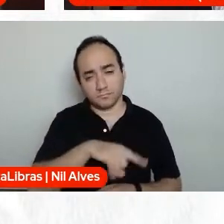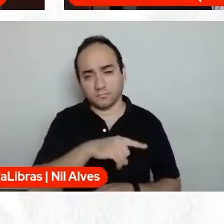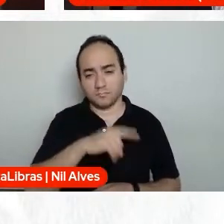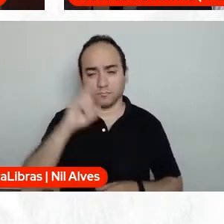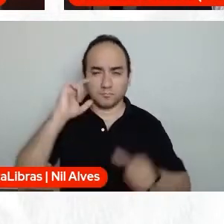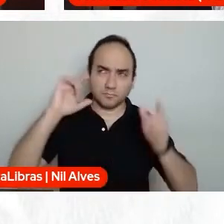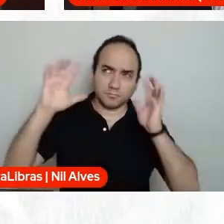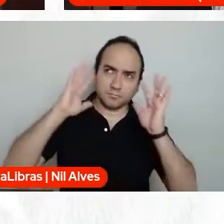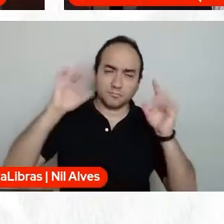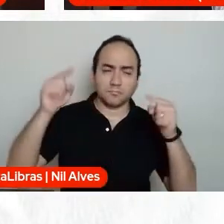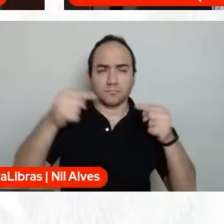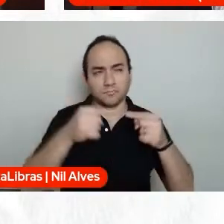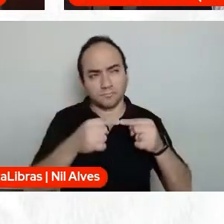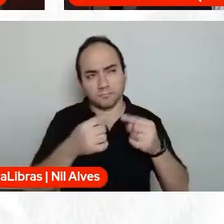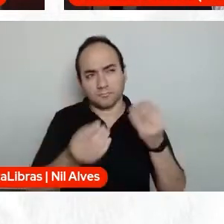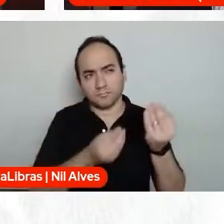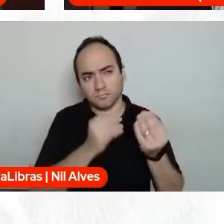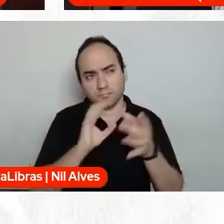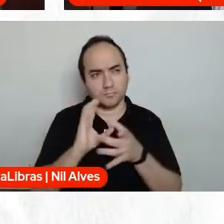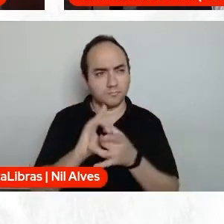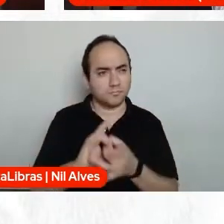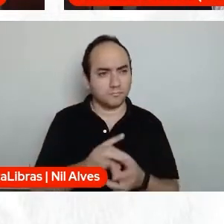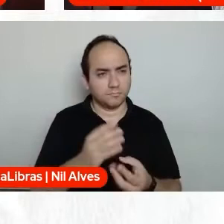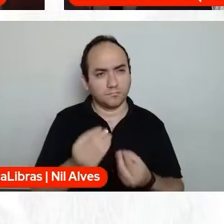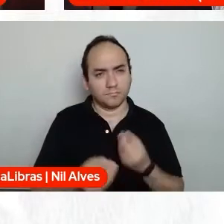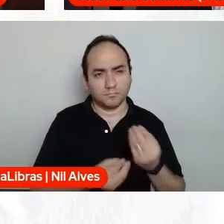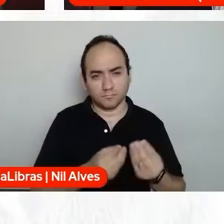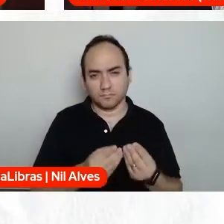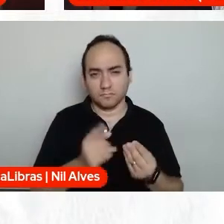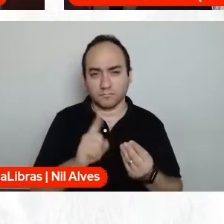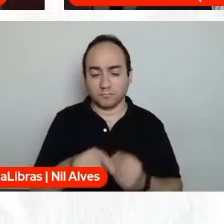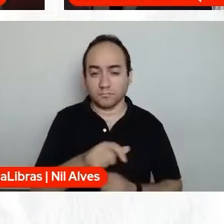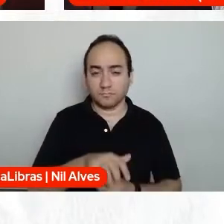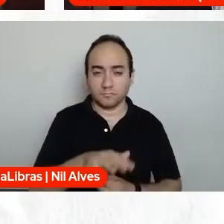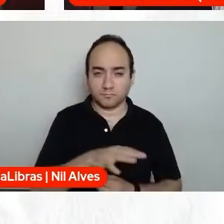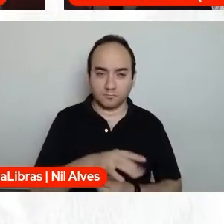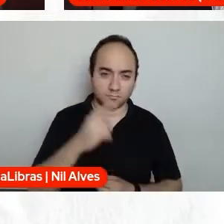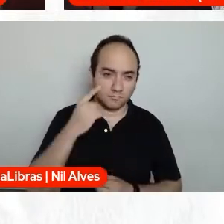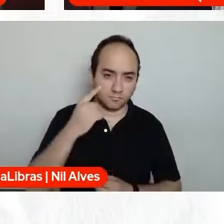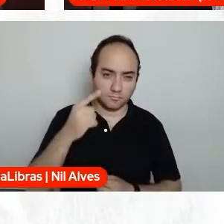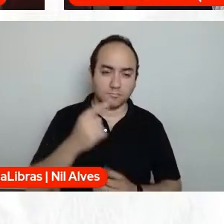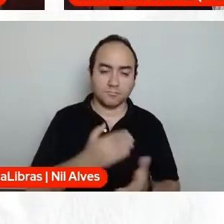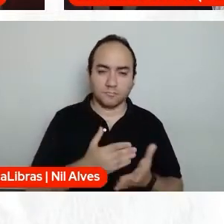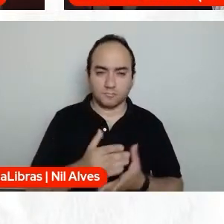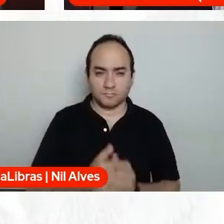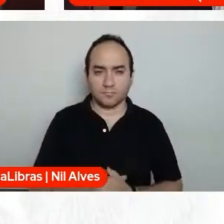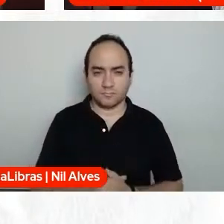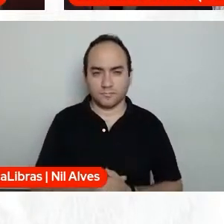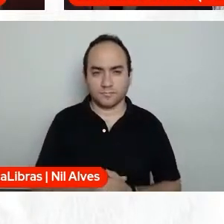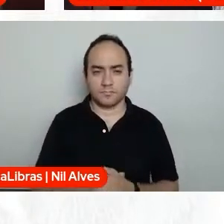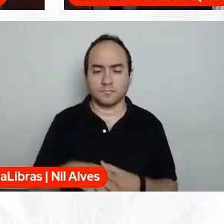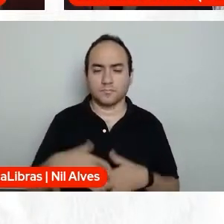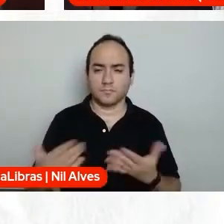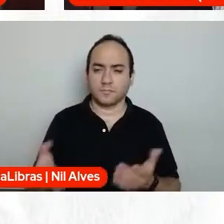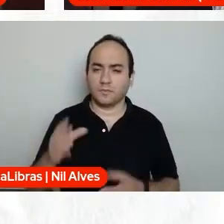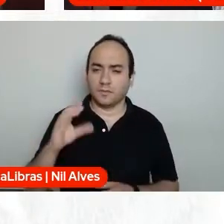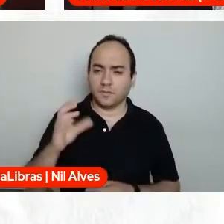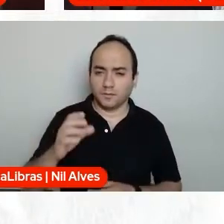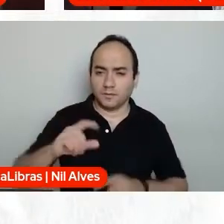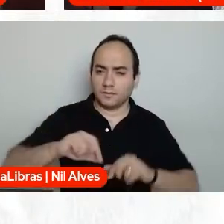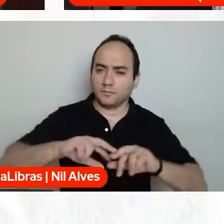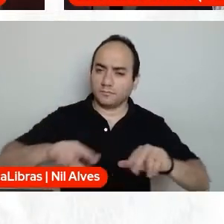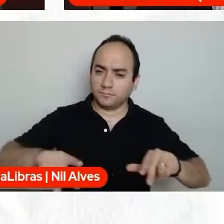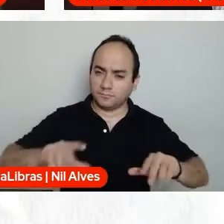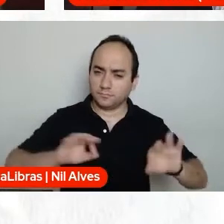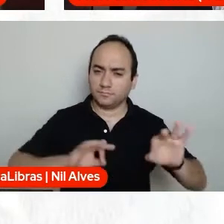percepções, das outras ciências, né? Aí eles vão questionando quantos filósofos, quantos cientistas, né?